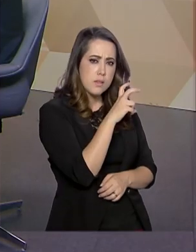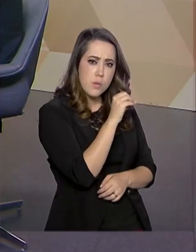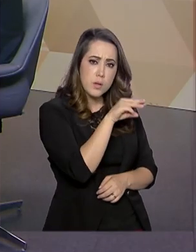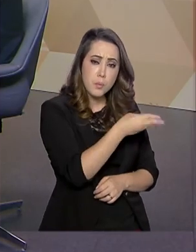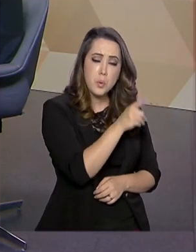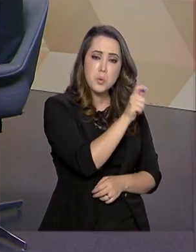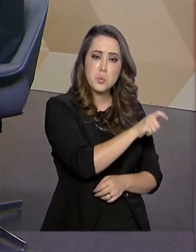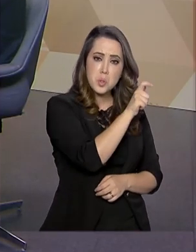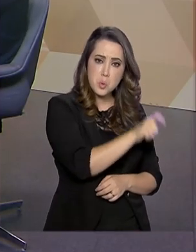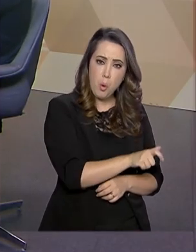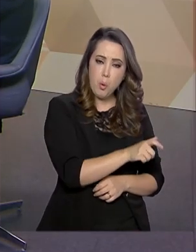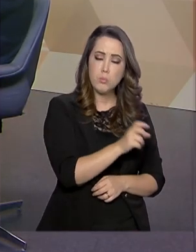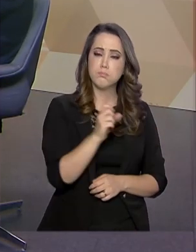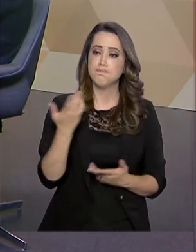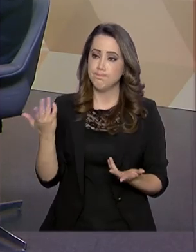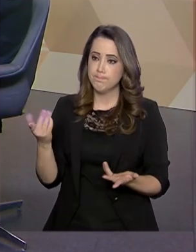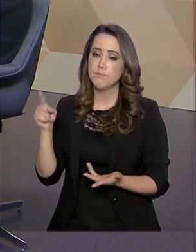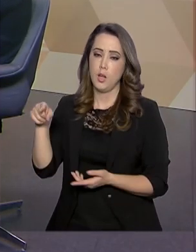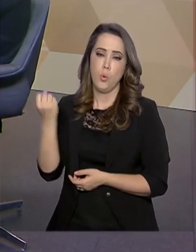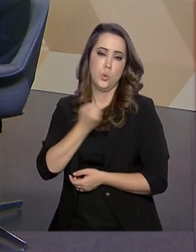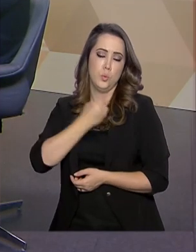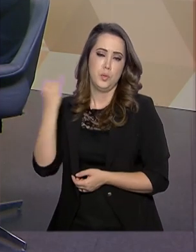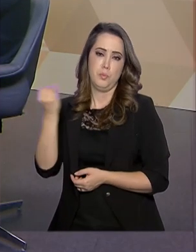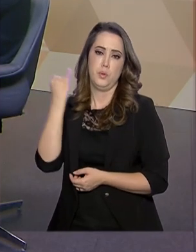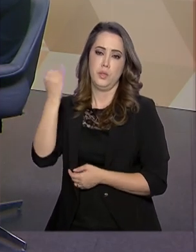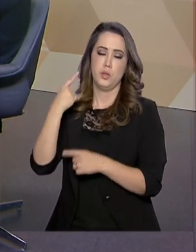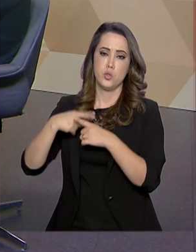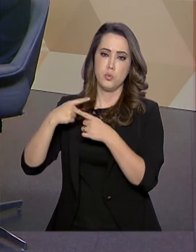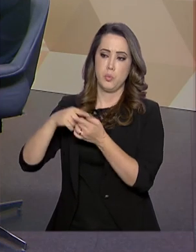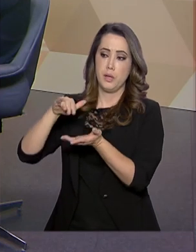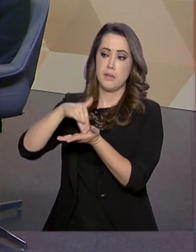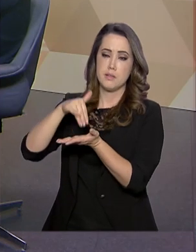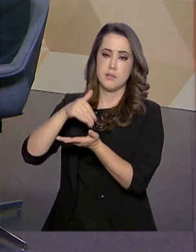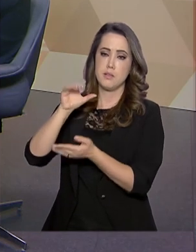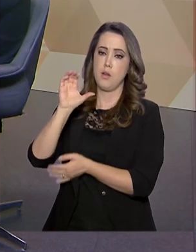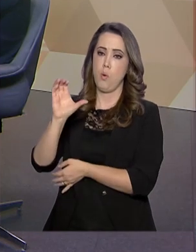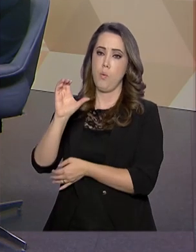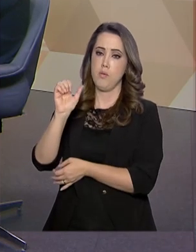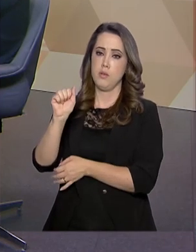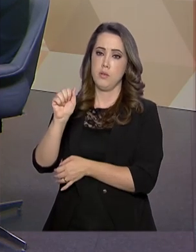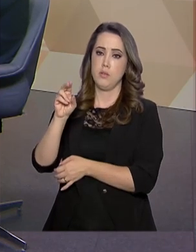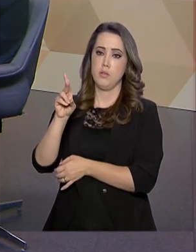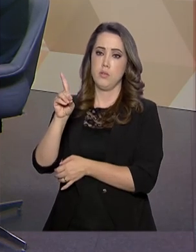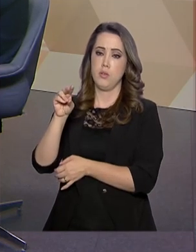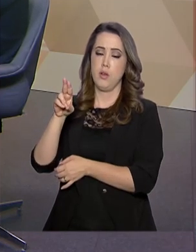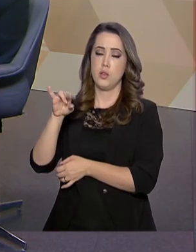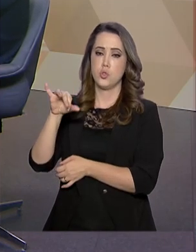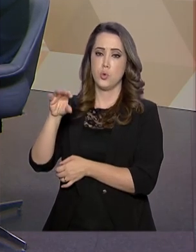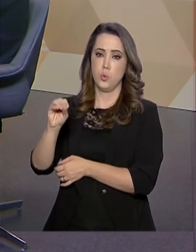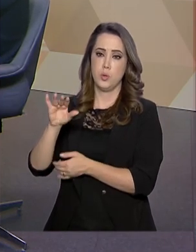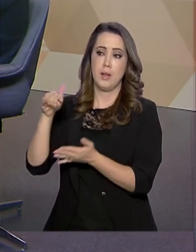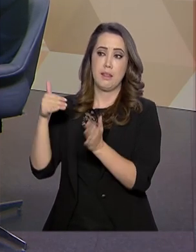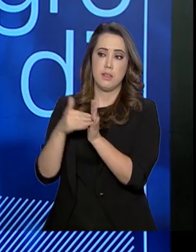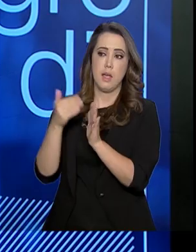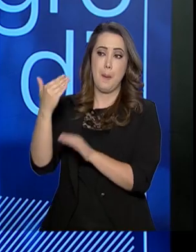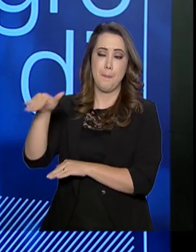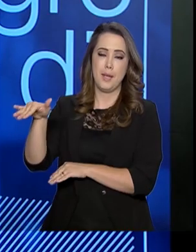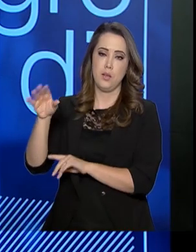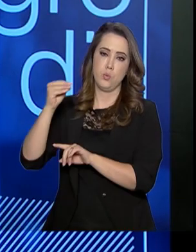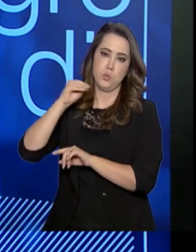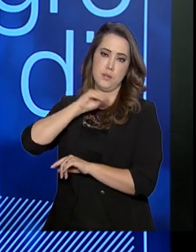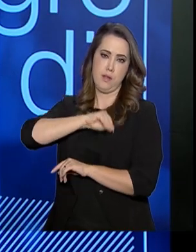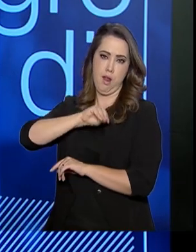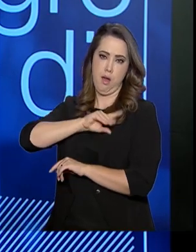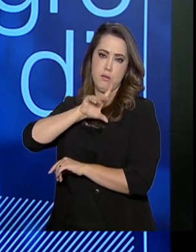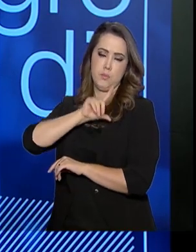Esse é um número interessante porque no cadastro único estão cadastrados aqueles que recebem até meio salário mínimo. São